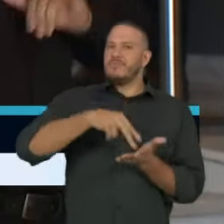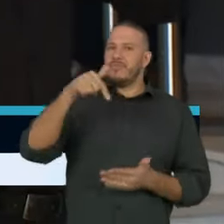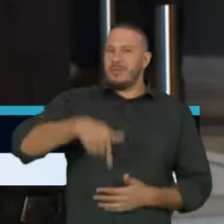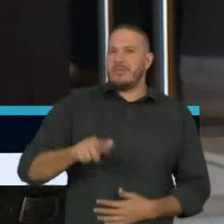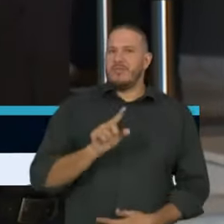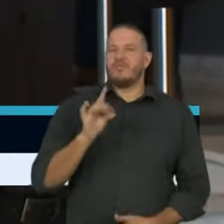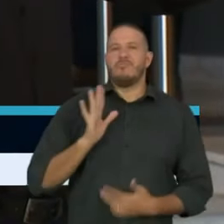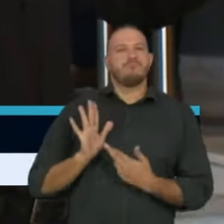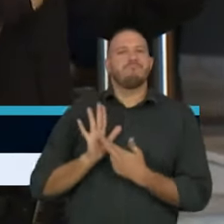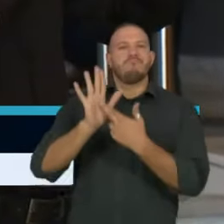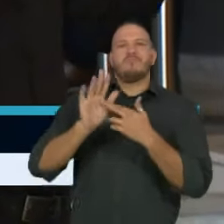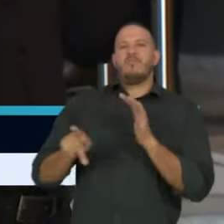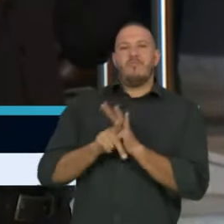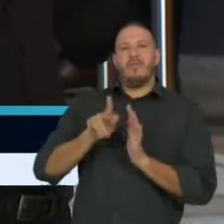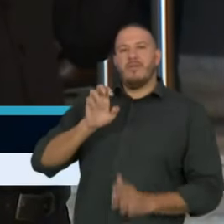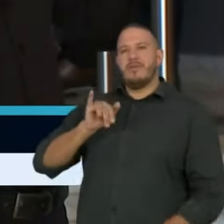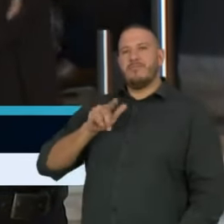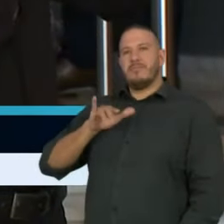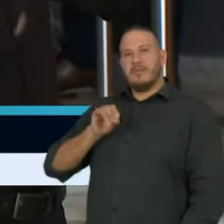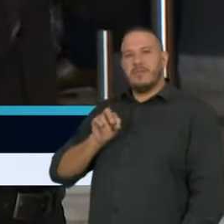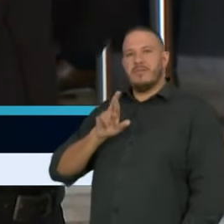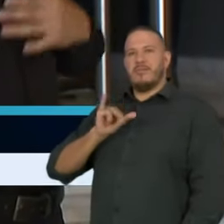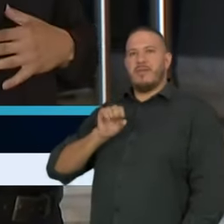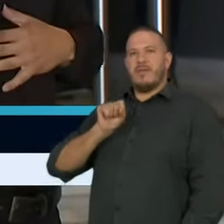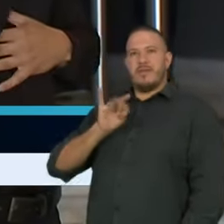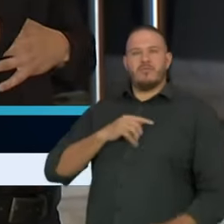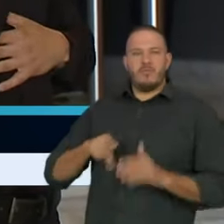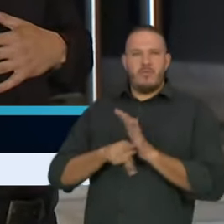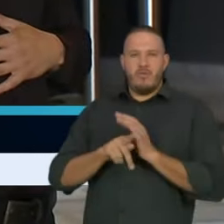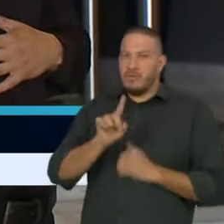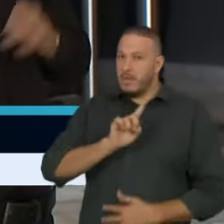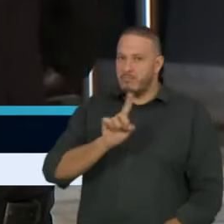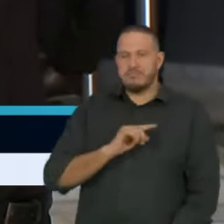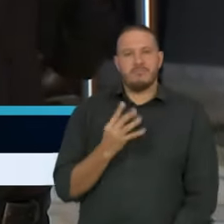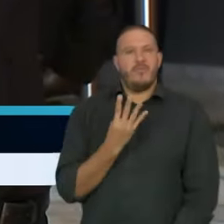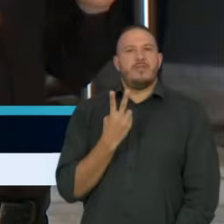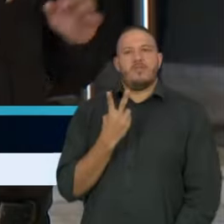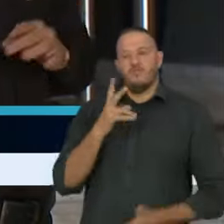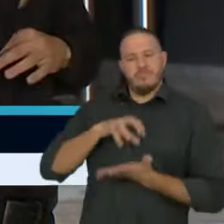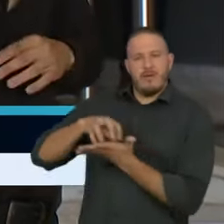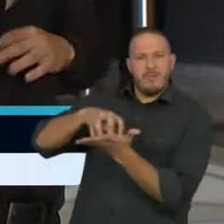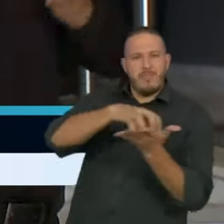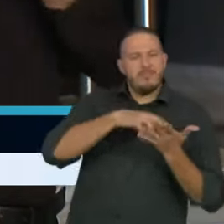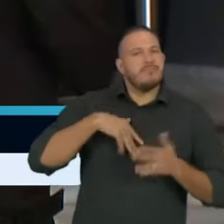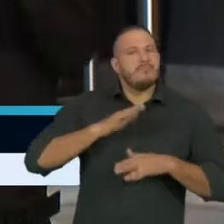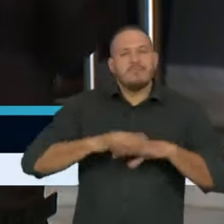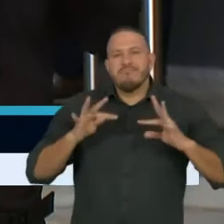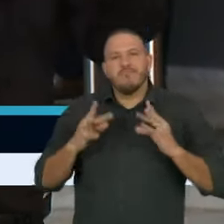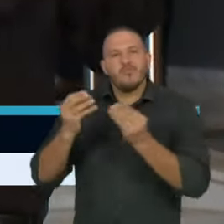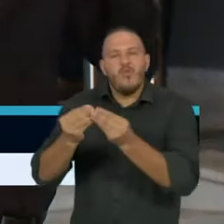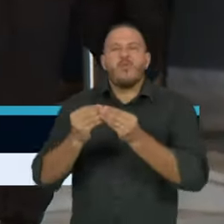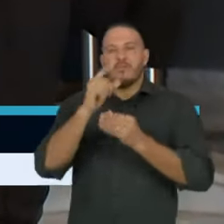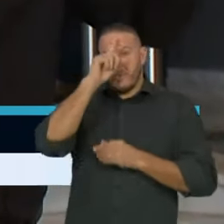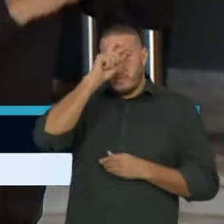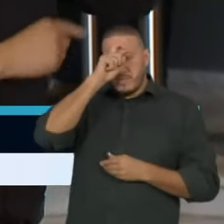não só em nome do Instituto Emílio Ribas, eu estou falando aqui em nome de 42 unidades, mais o grau, todos os hospitais da administração